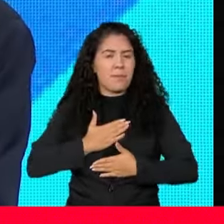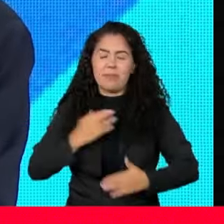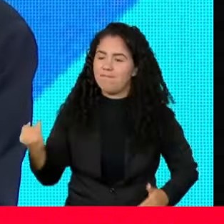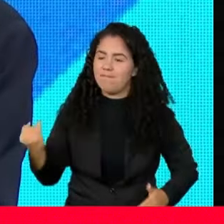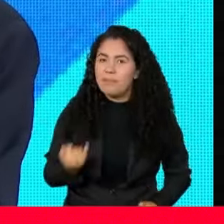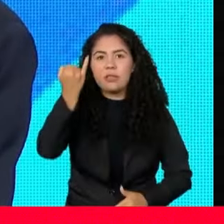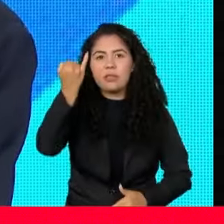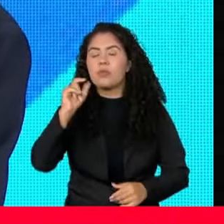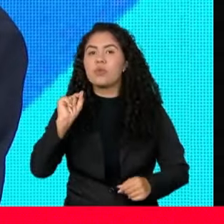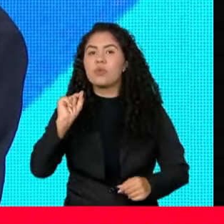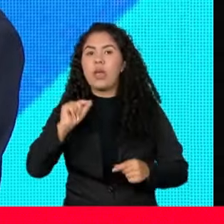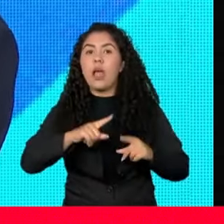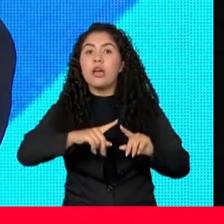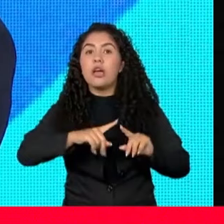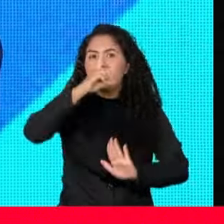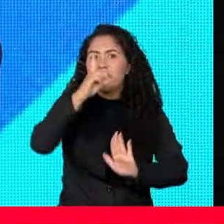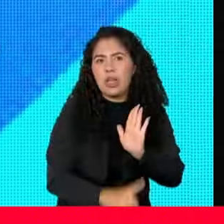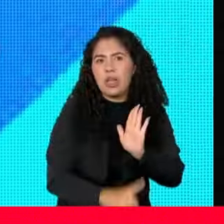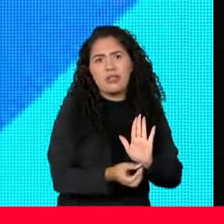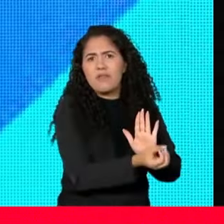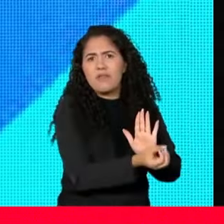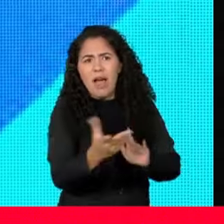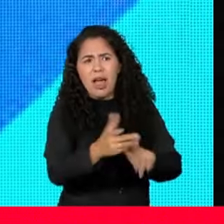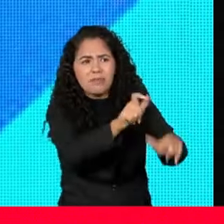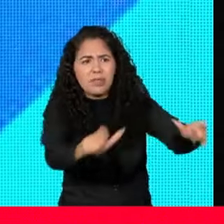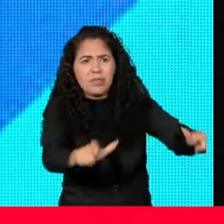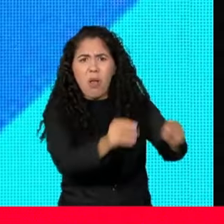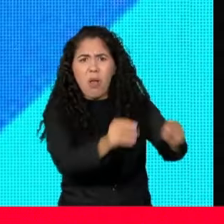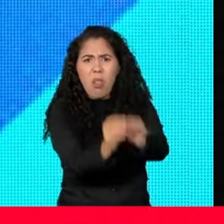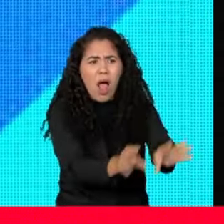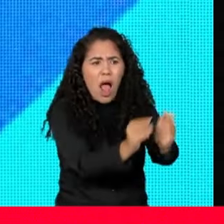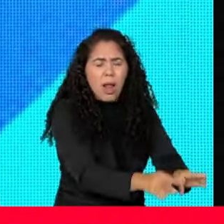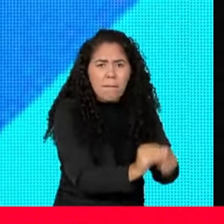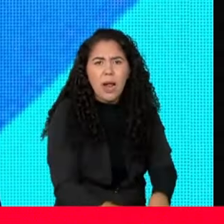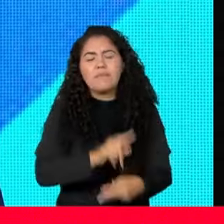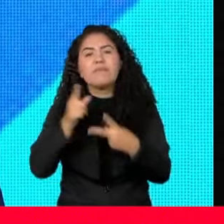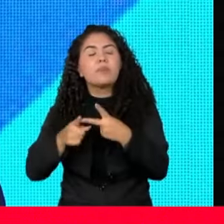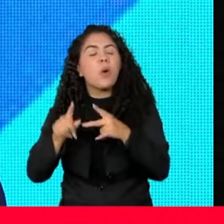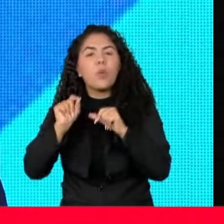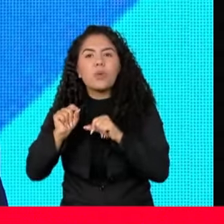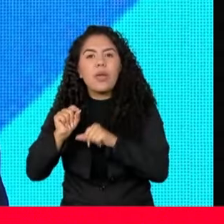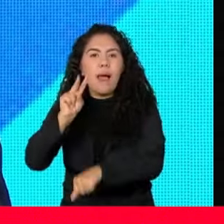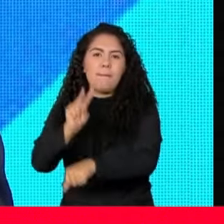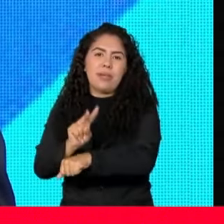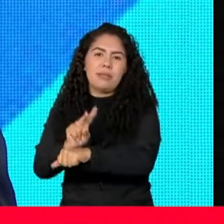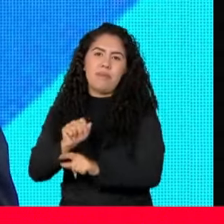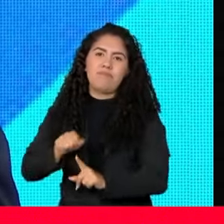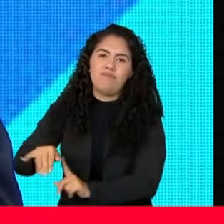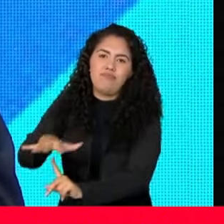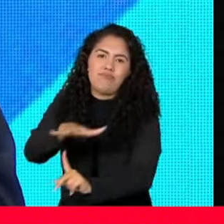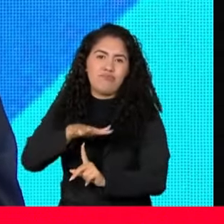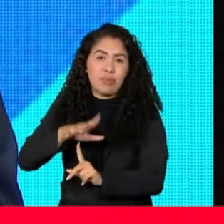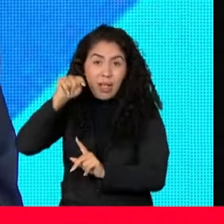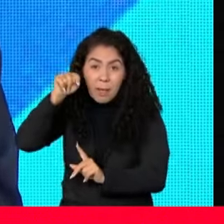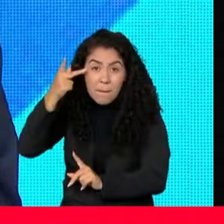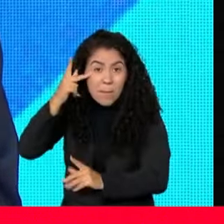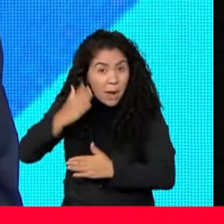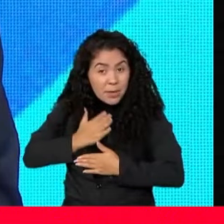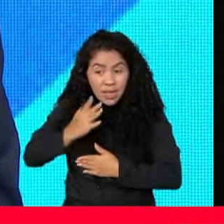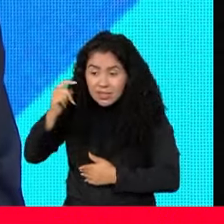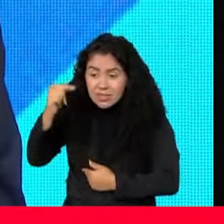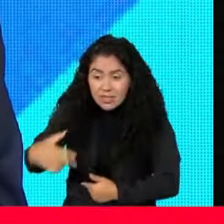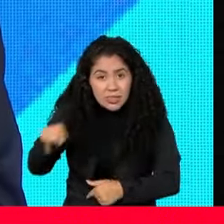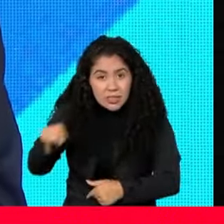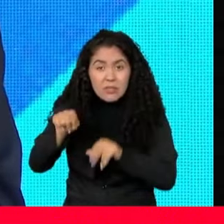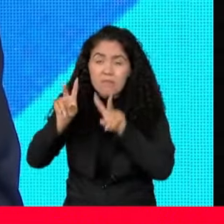de milhares de pessoas que foram afetadas e a preservação do meio ambiente, uma matéria que